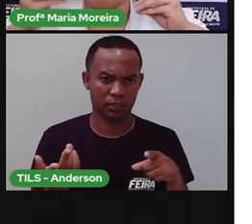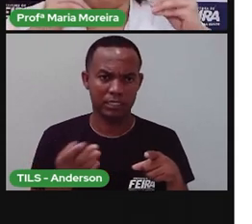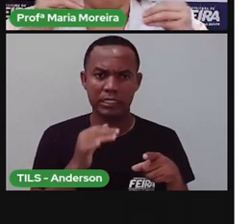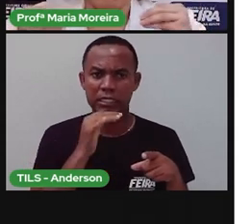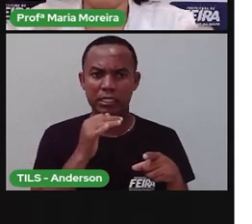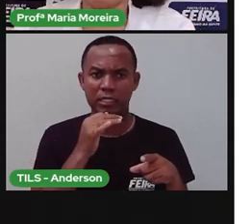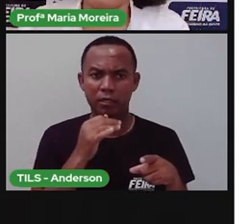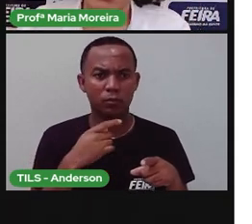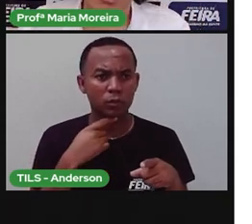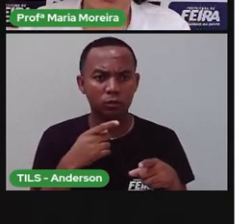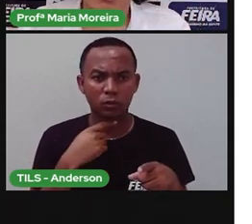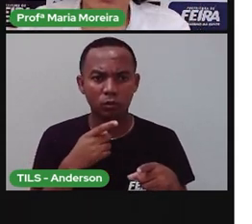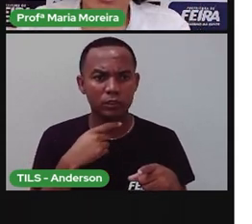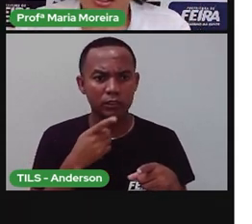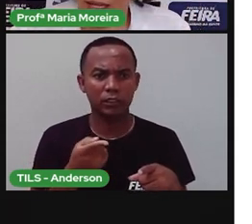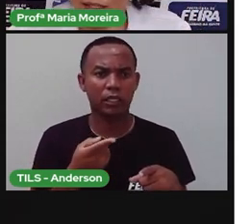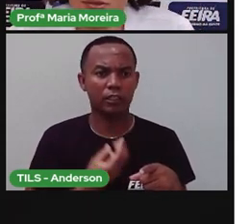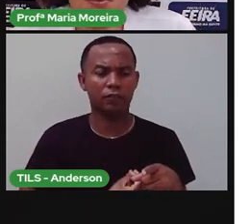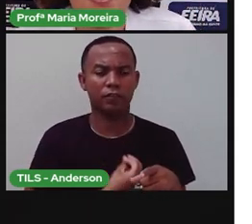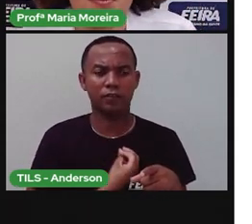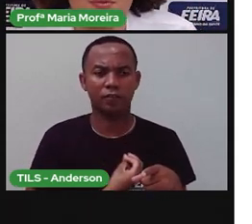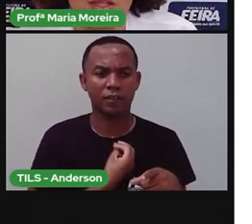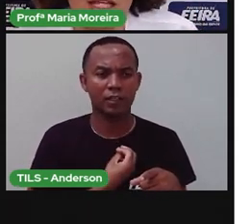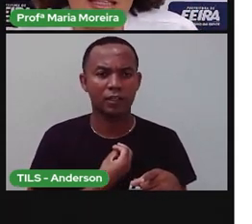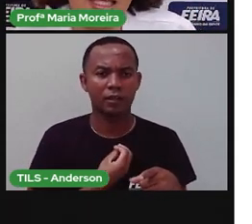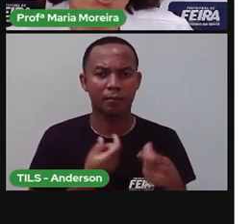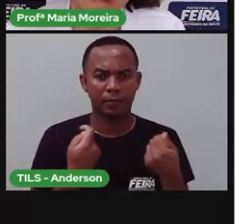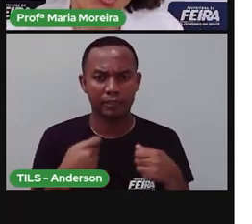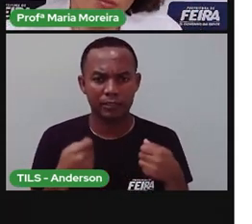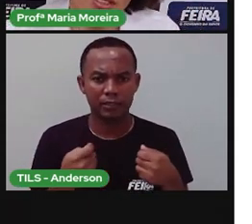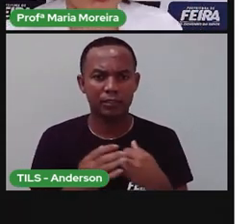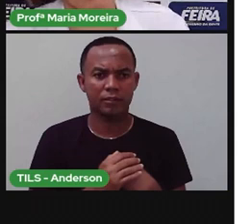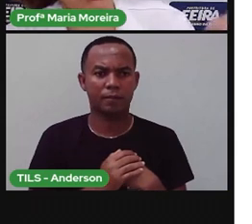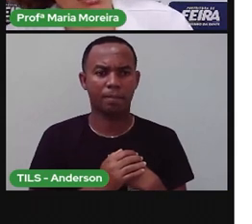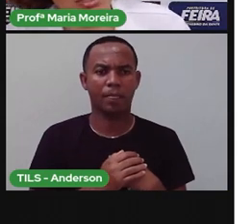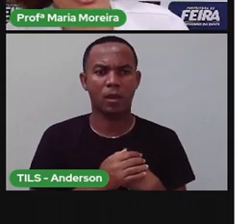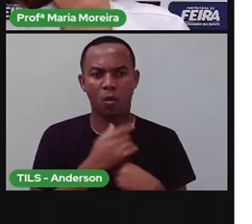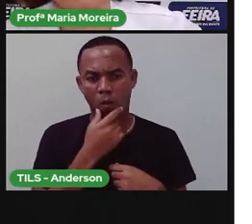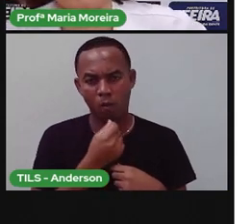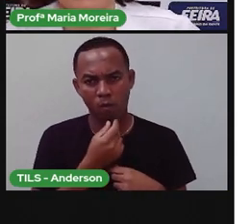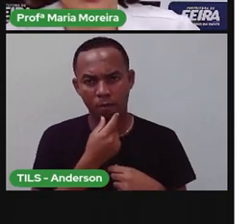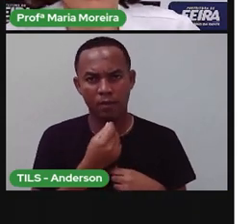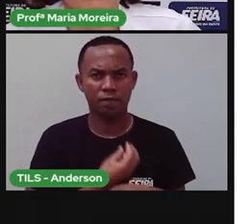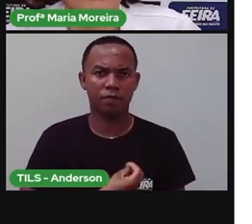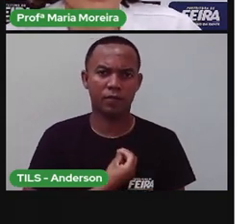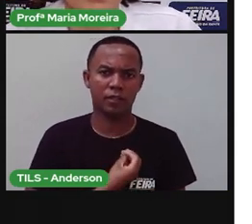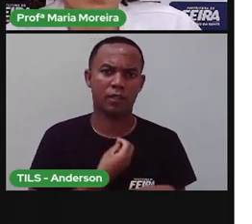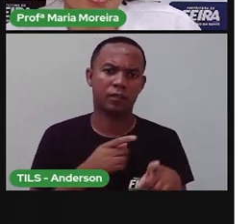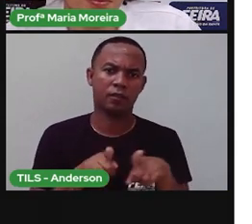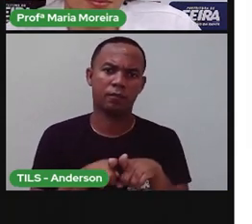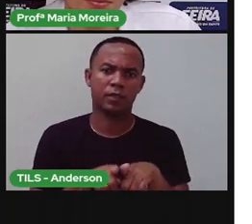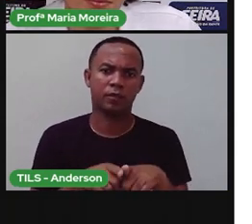dá para viver sem, certo? Nem o homem, nem os outros seres vivos, tá?